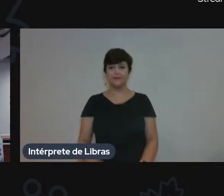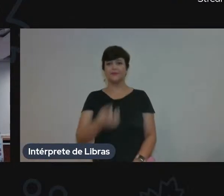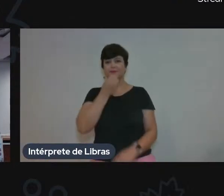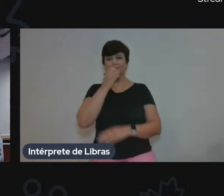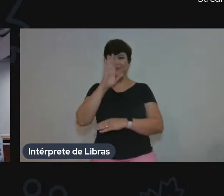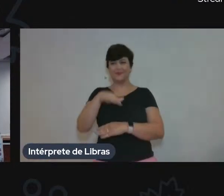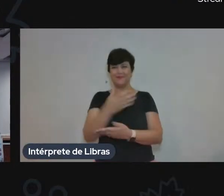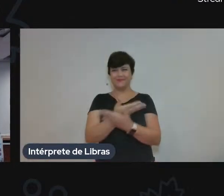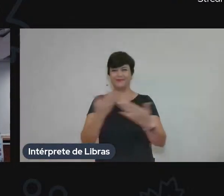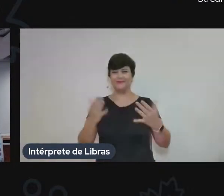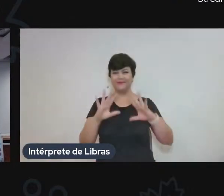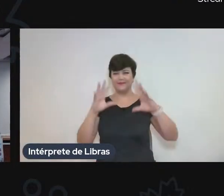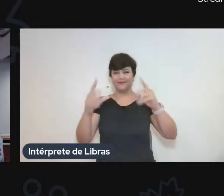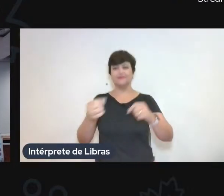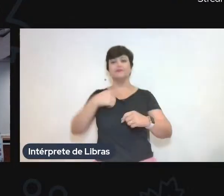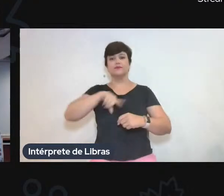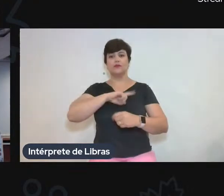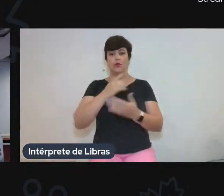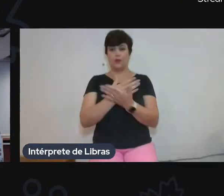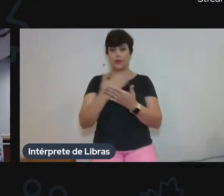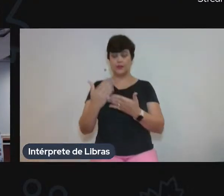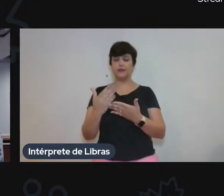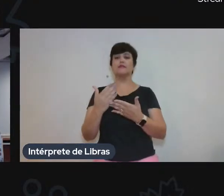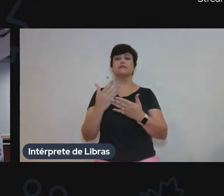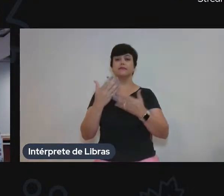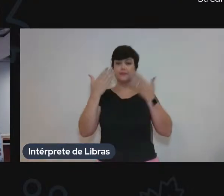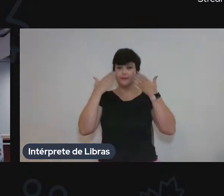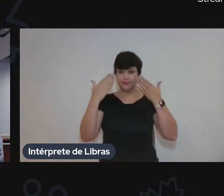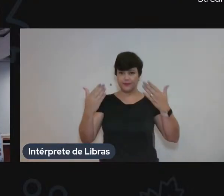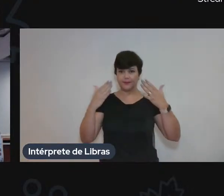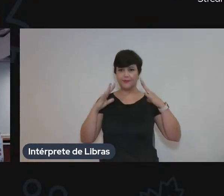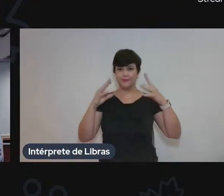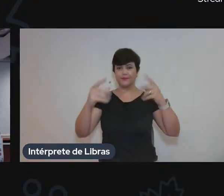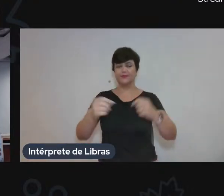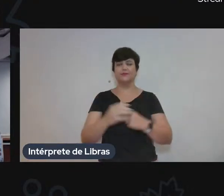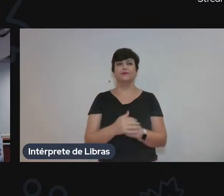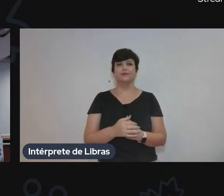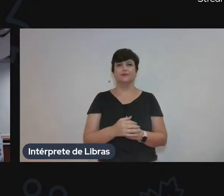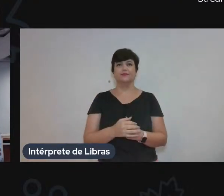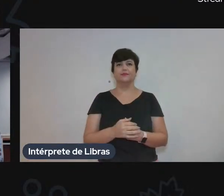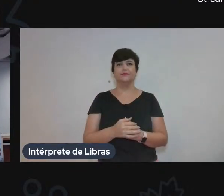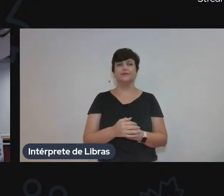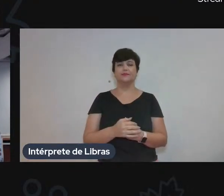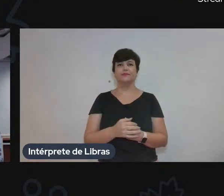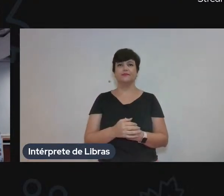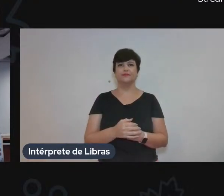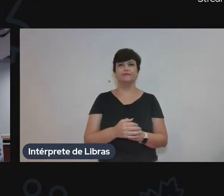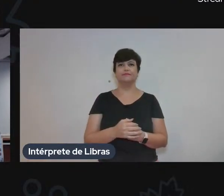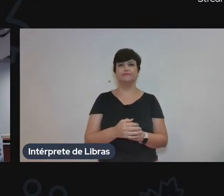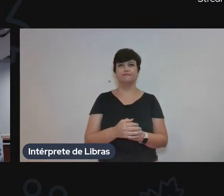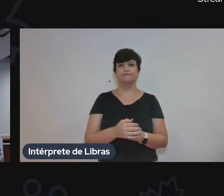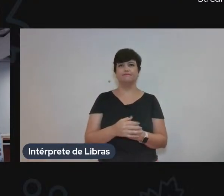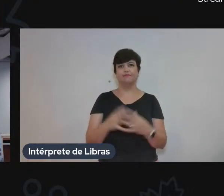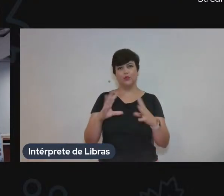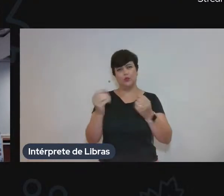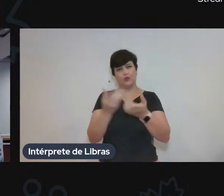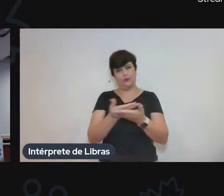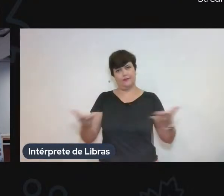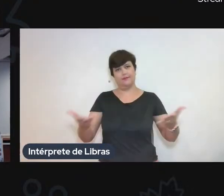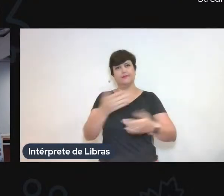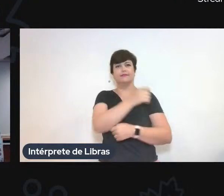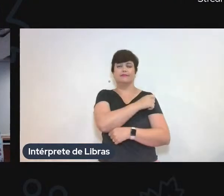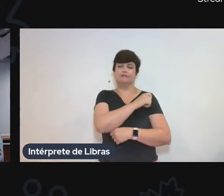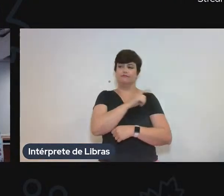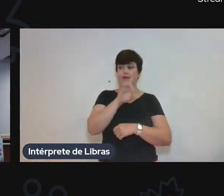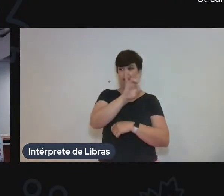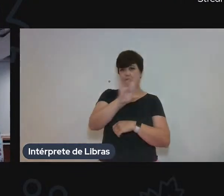ordem, pela apresentação, todos são vicentes, um